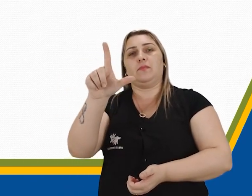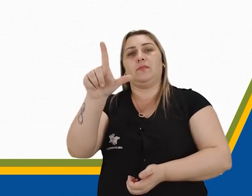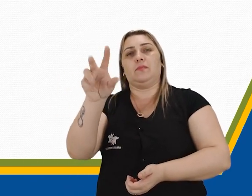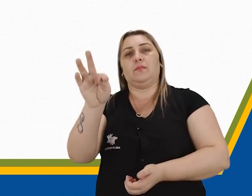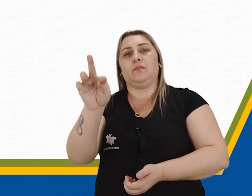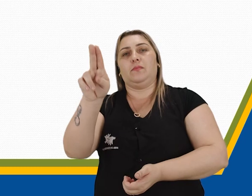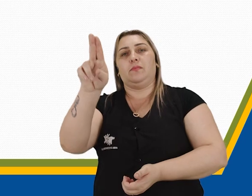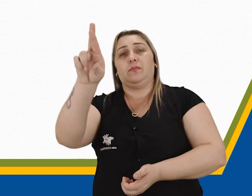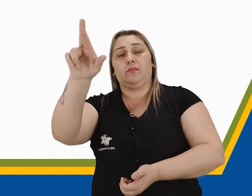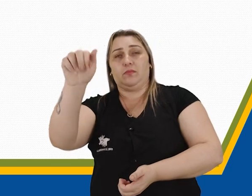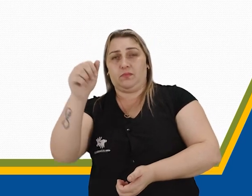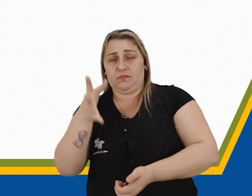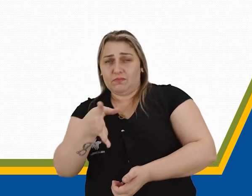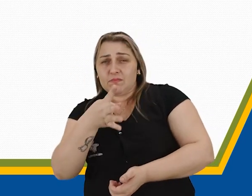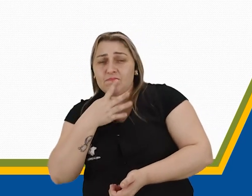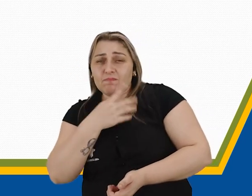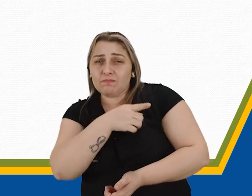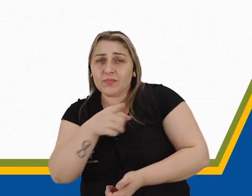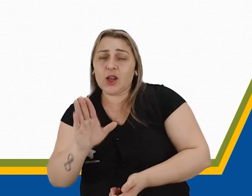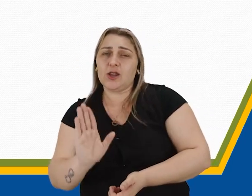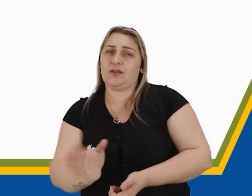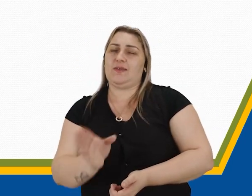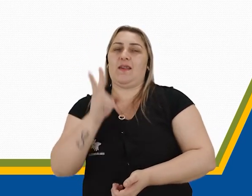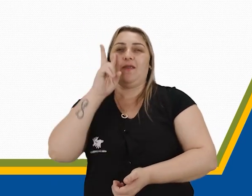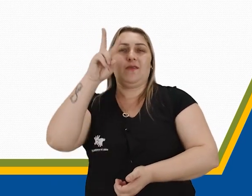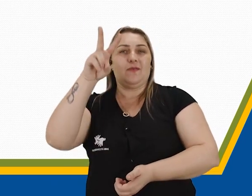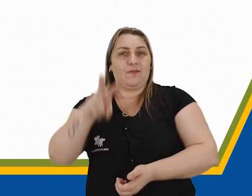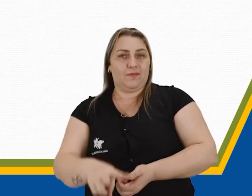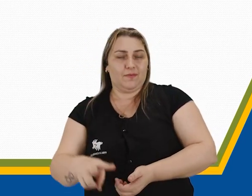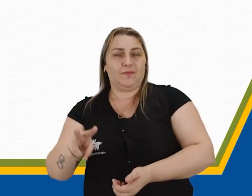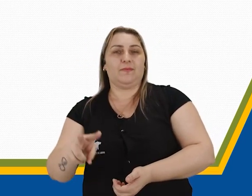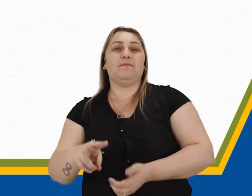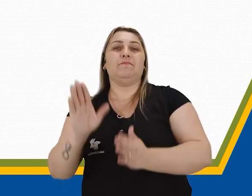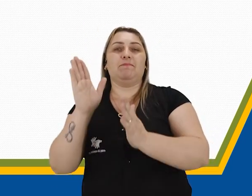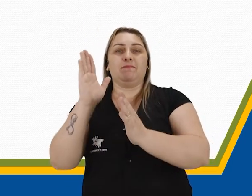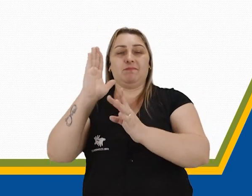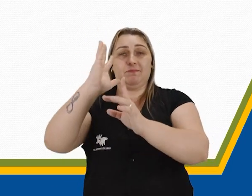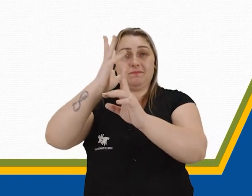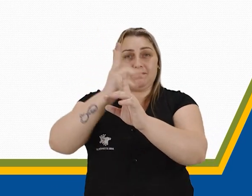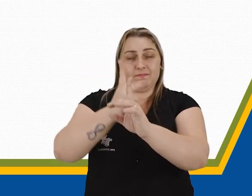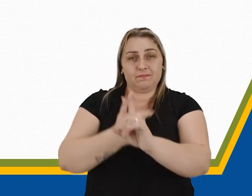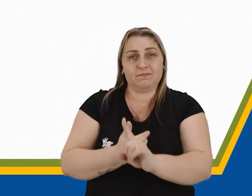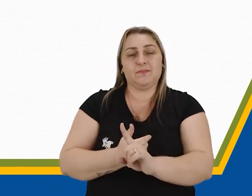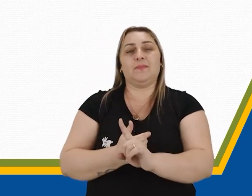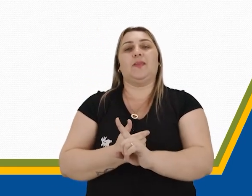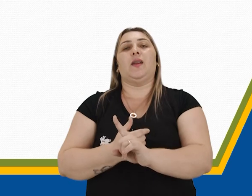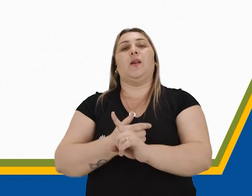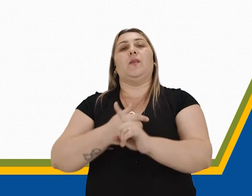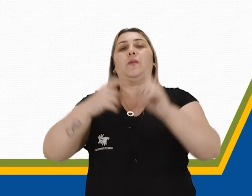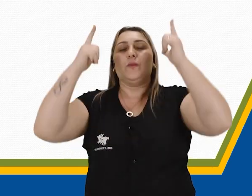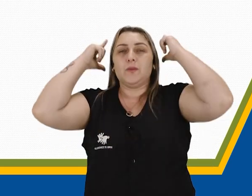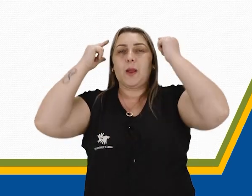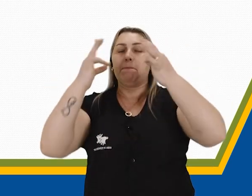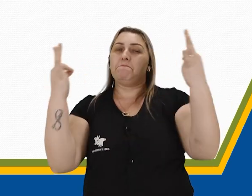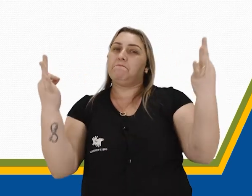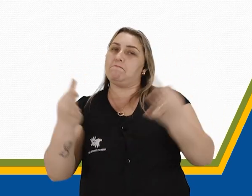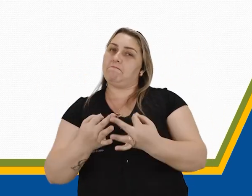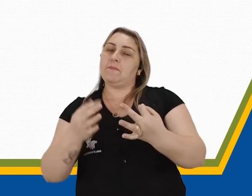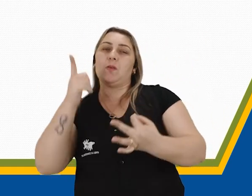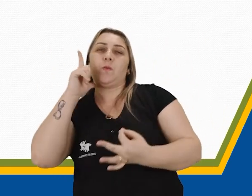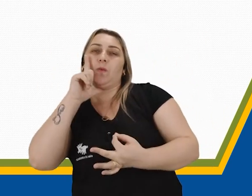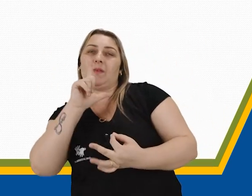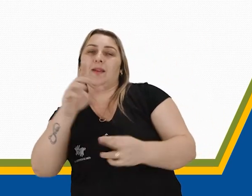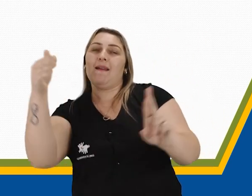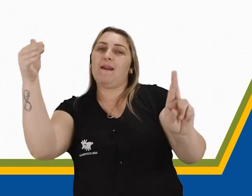maioria de nós já viu algumas dessas obras de arte da escultura grega. Gente, eles são perfeitos, eles conseguiam